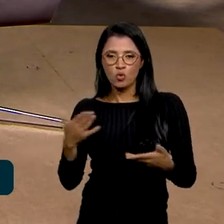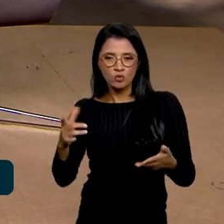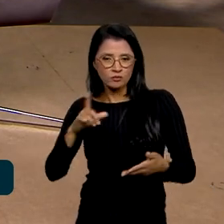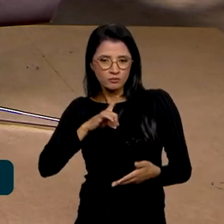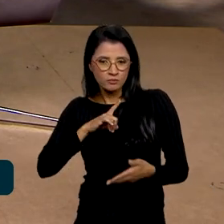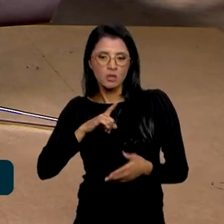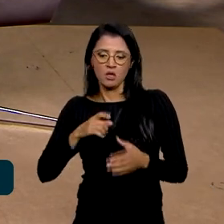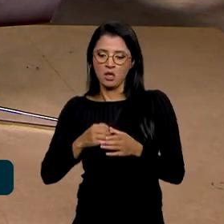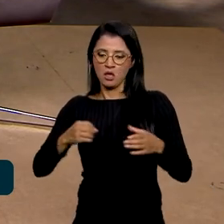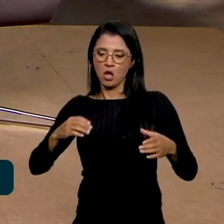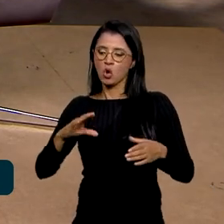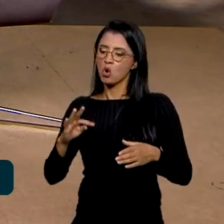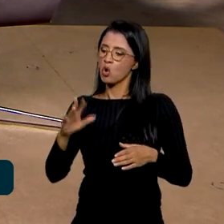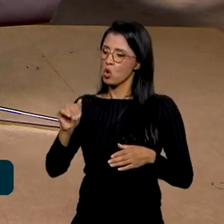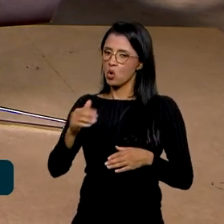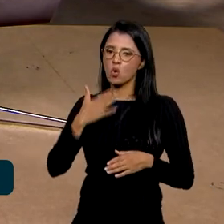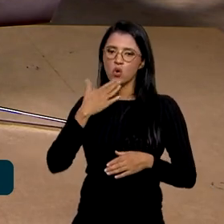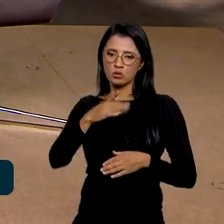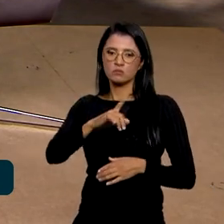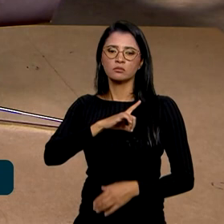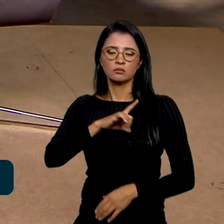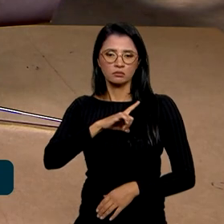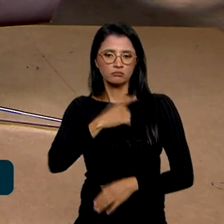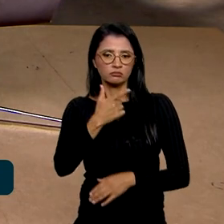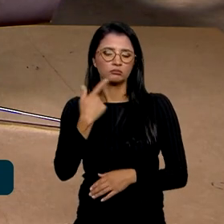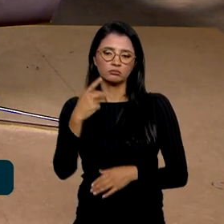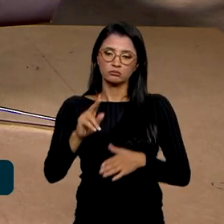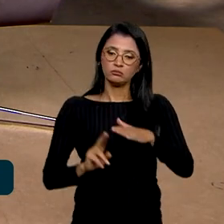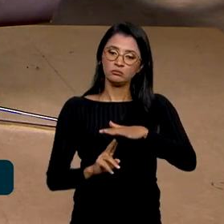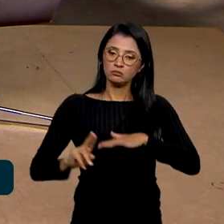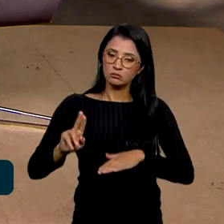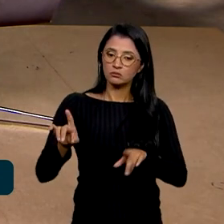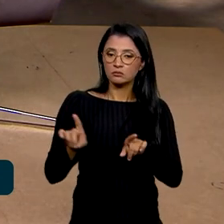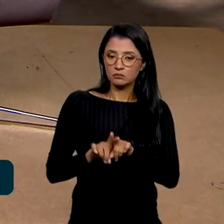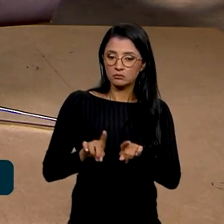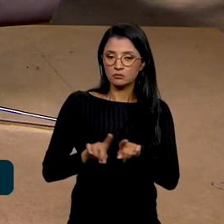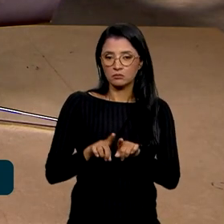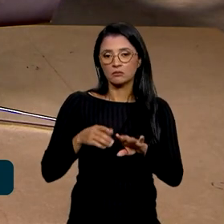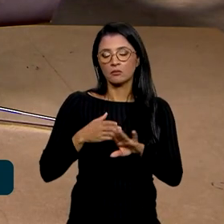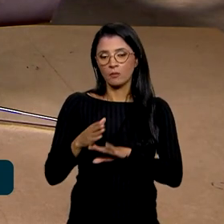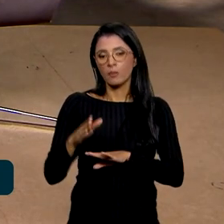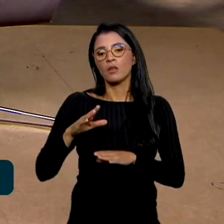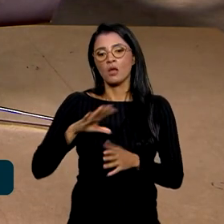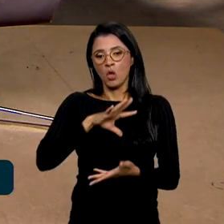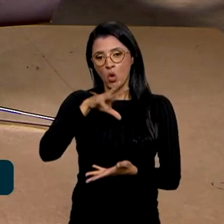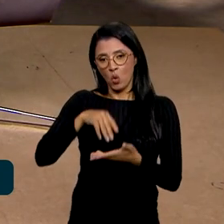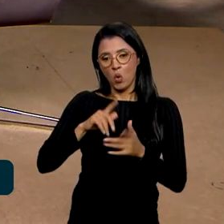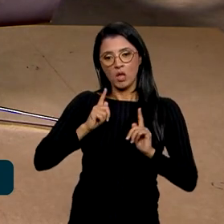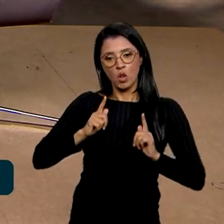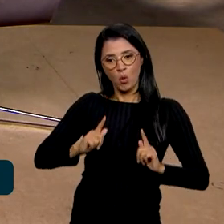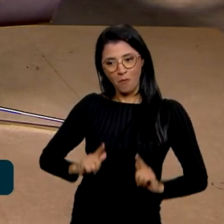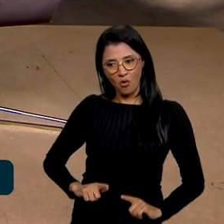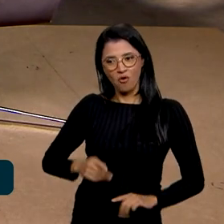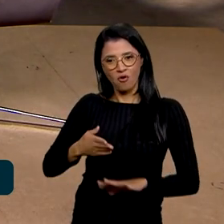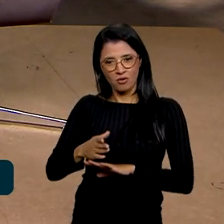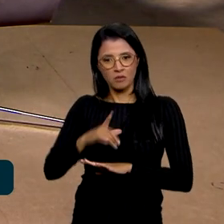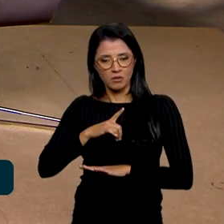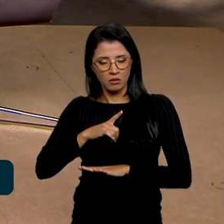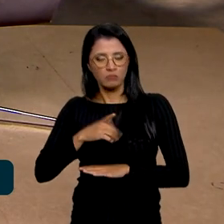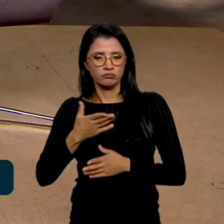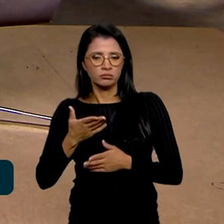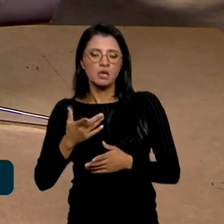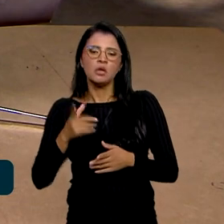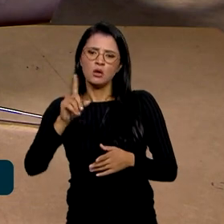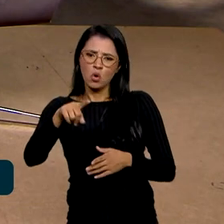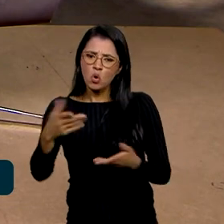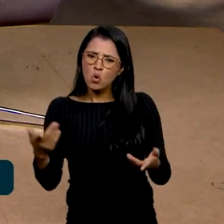as cotas afirmativas estão aí nas universidades, inclusive incorporando os quilombolas. Então, você tem muitas, hoje,